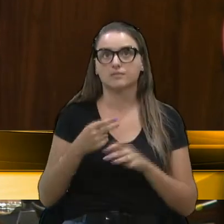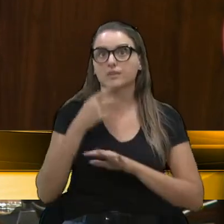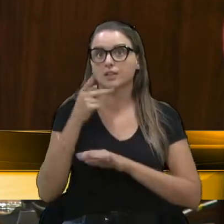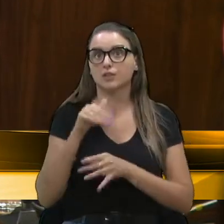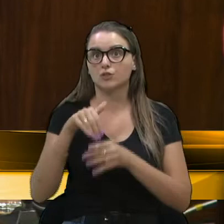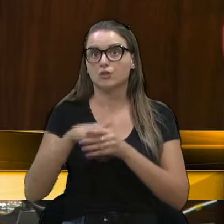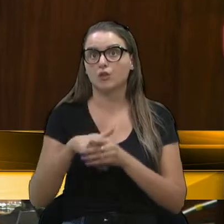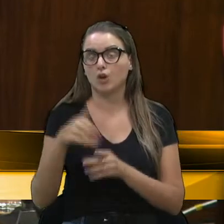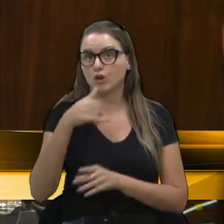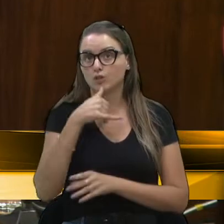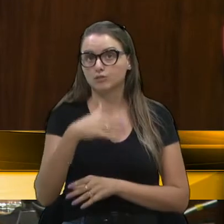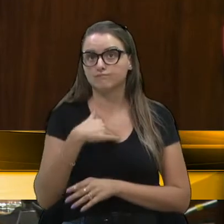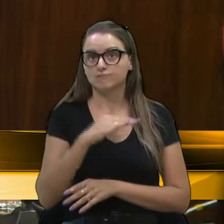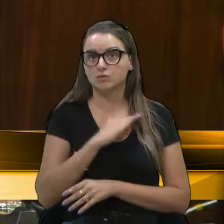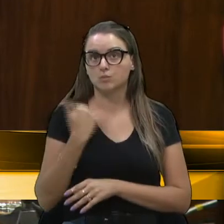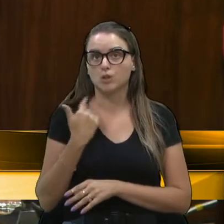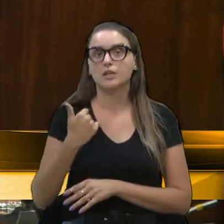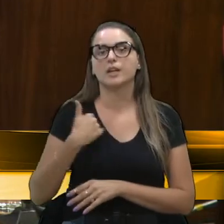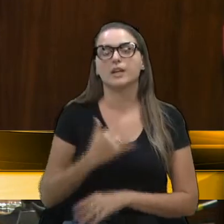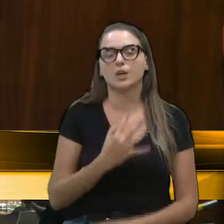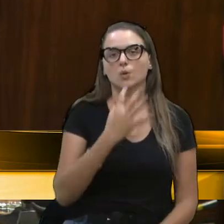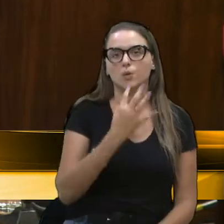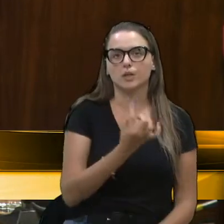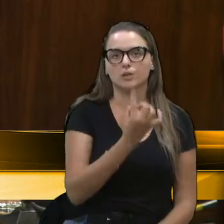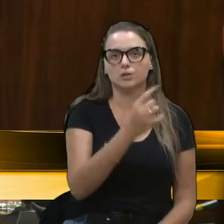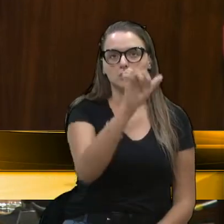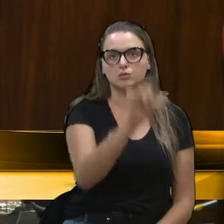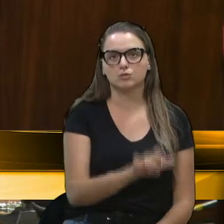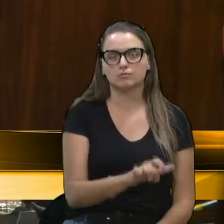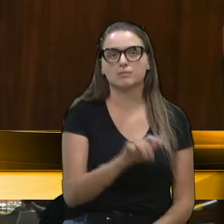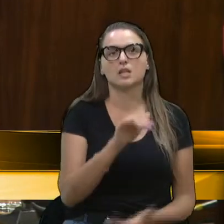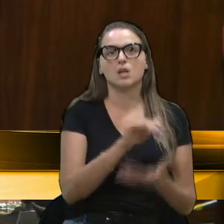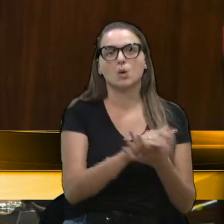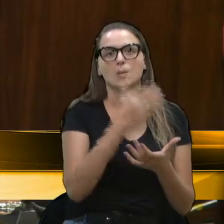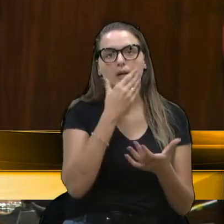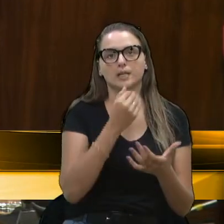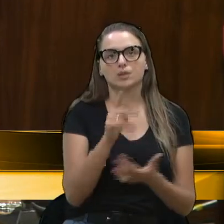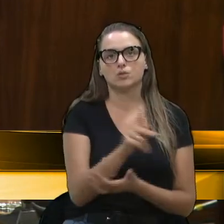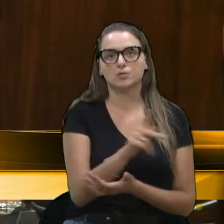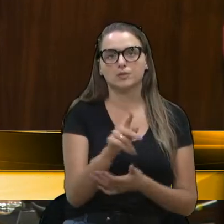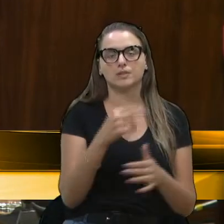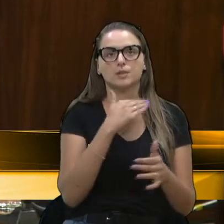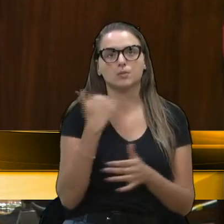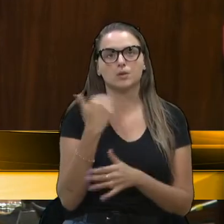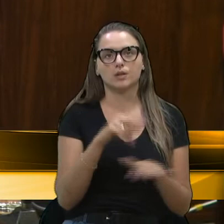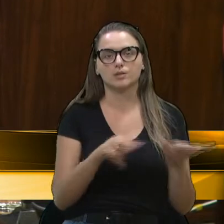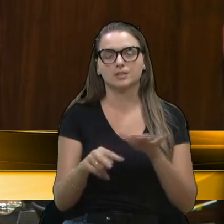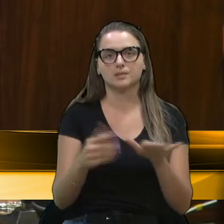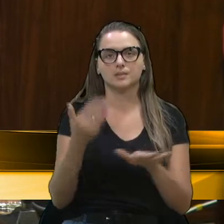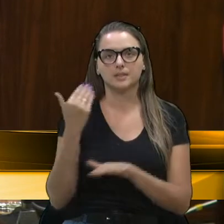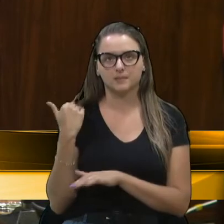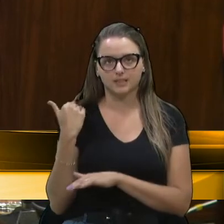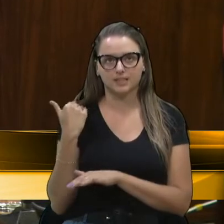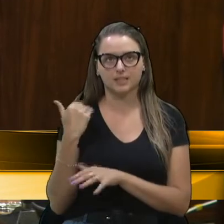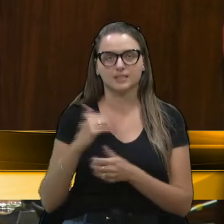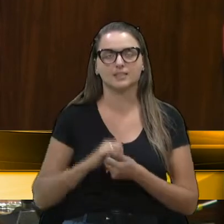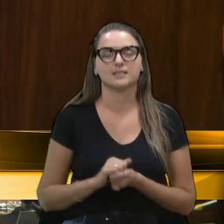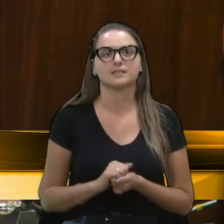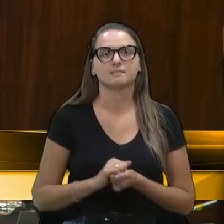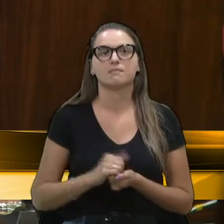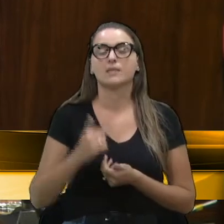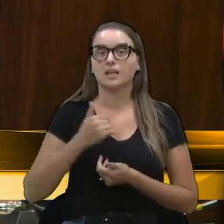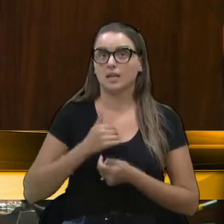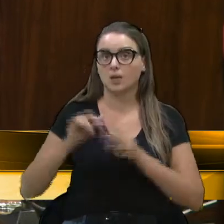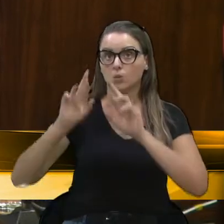de pessoas. Eu conheço uma pessoa, marido de uma professora que faleceu a semana passada com menos de 40 anos. Então eu espero